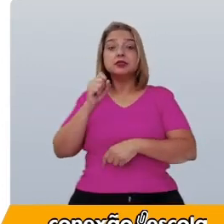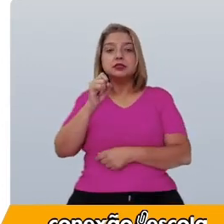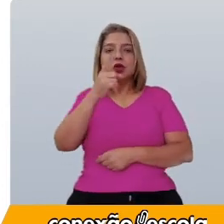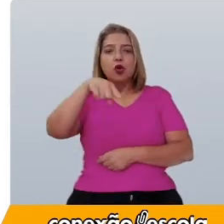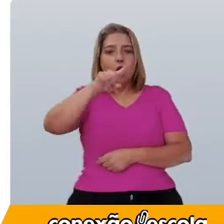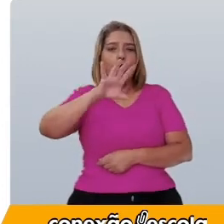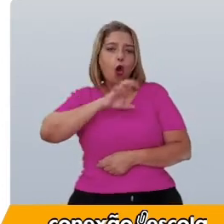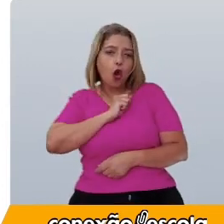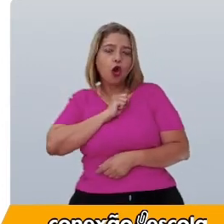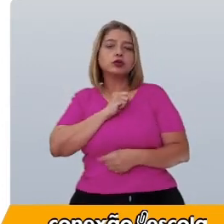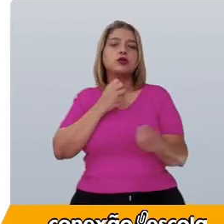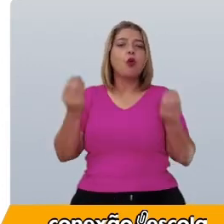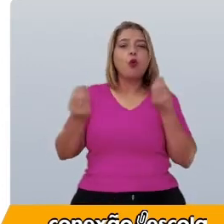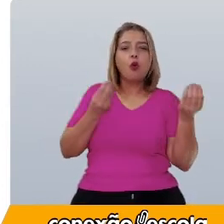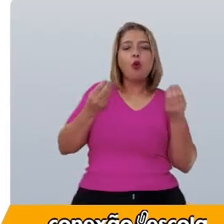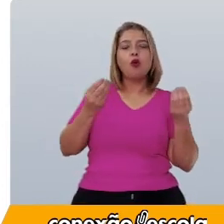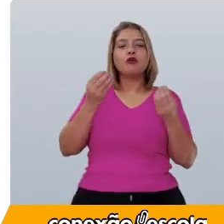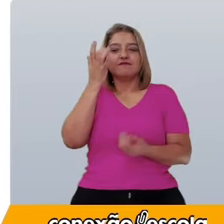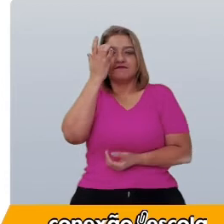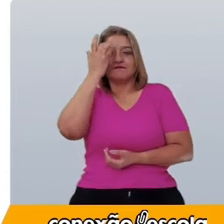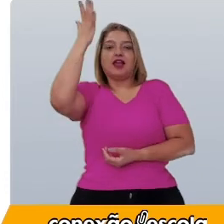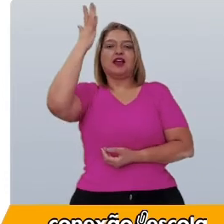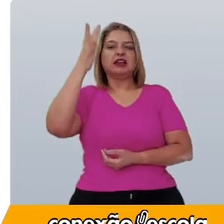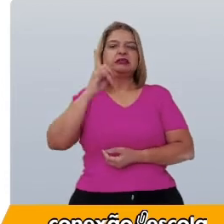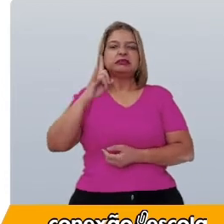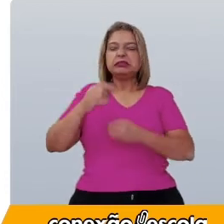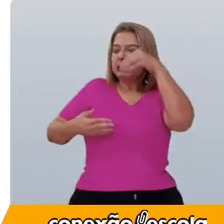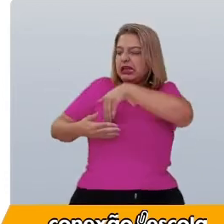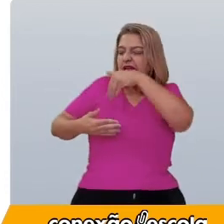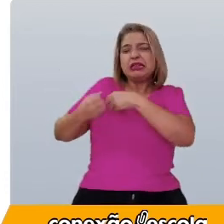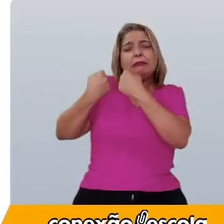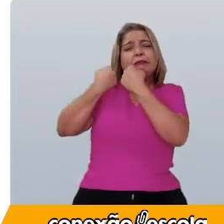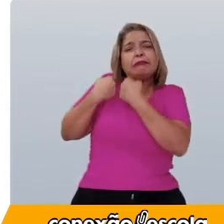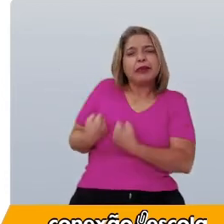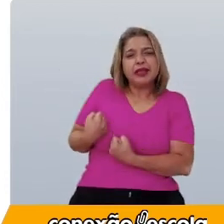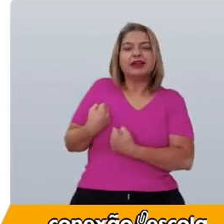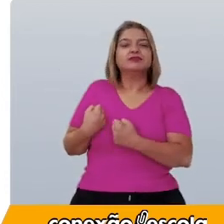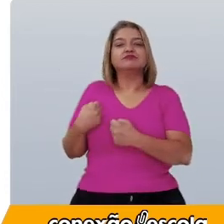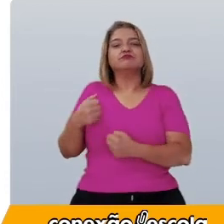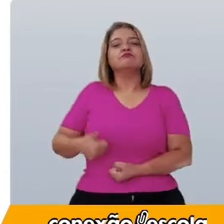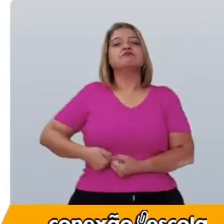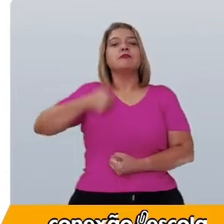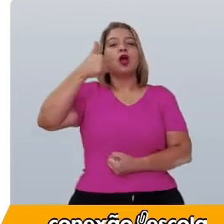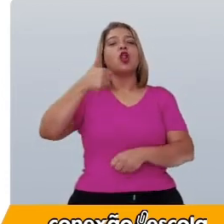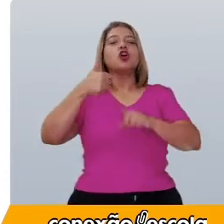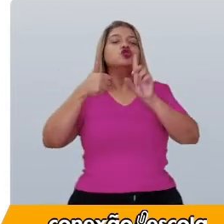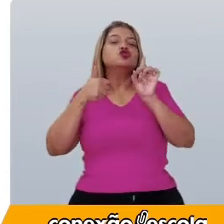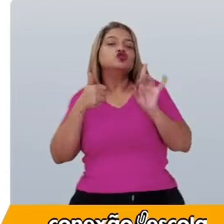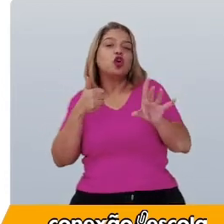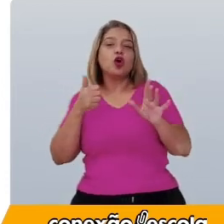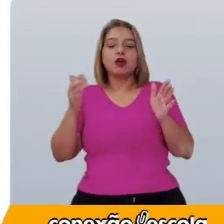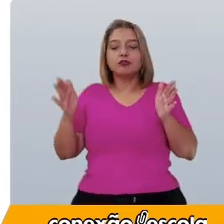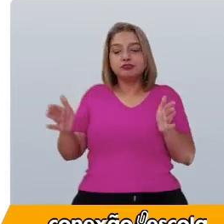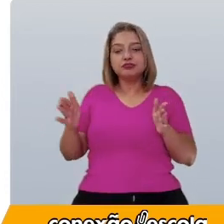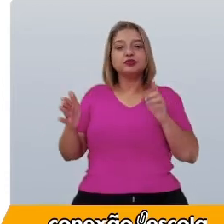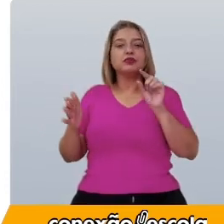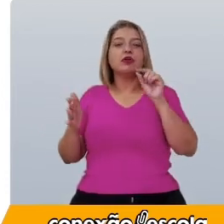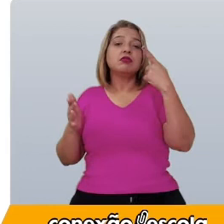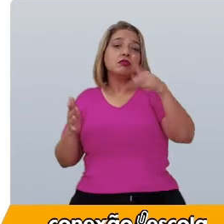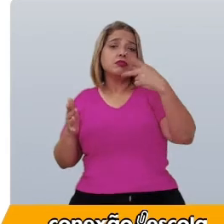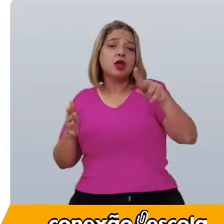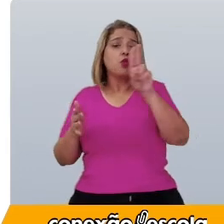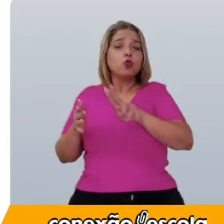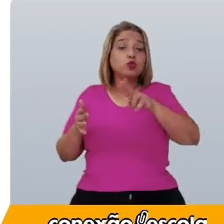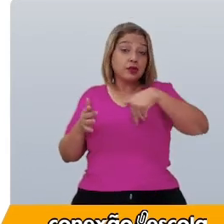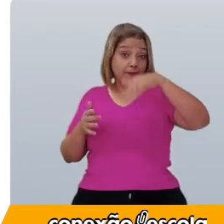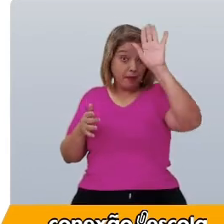praticidade, não gosta de carregar peso e prefere carregar apenas os objetos que você